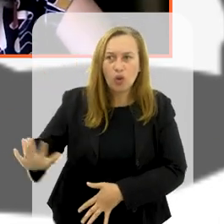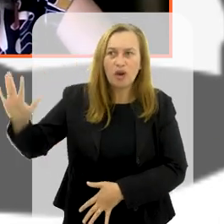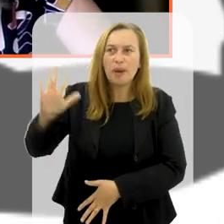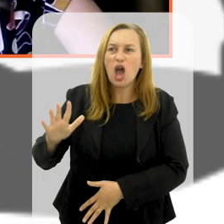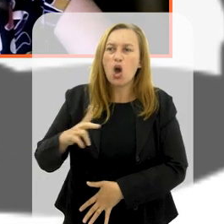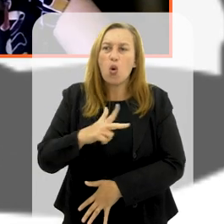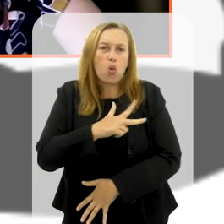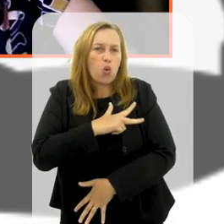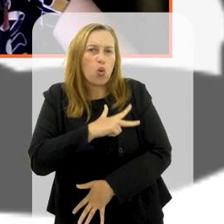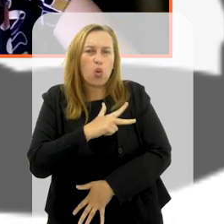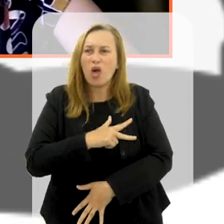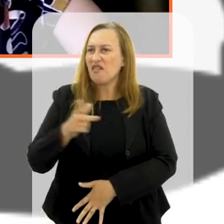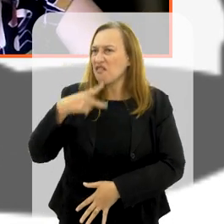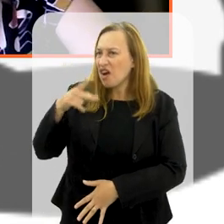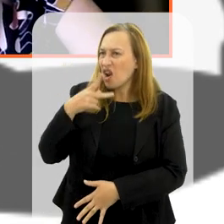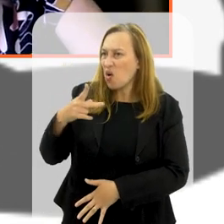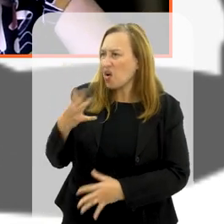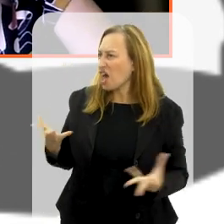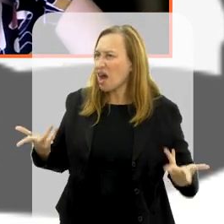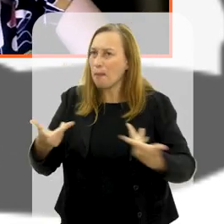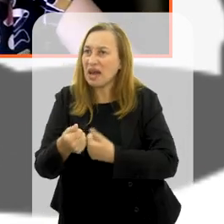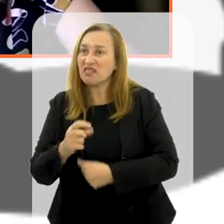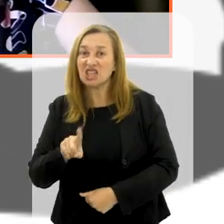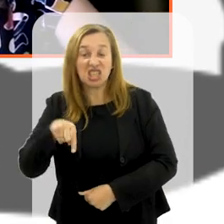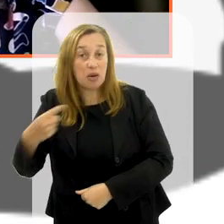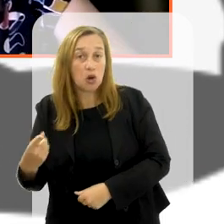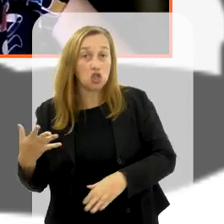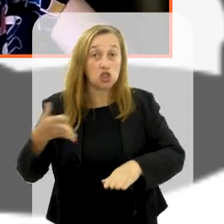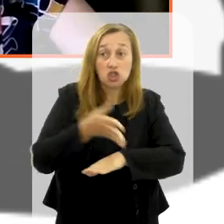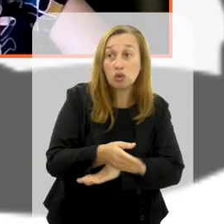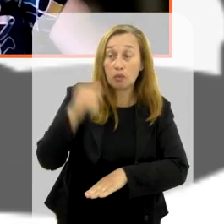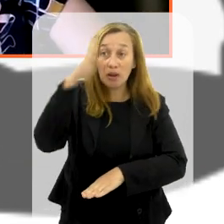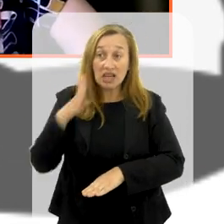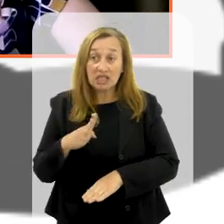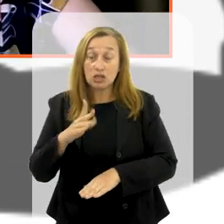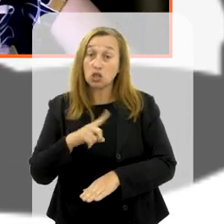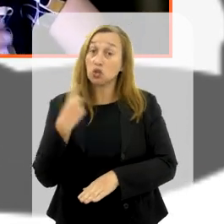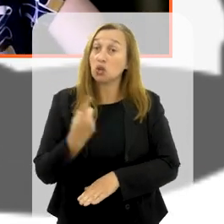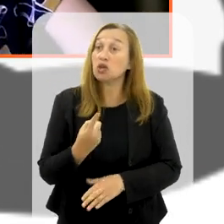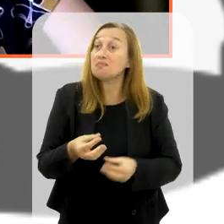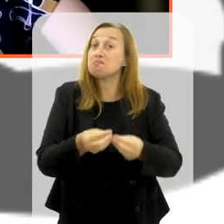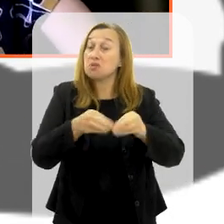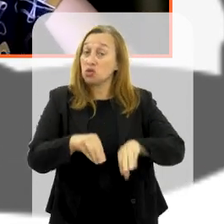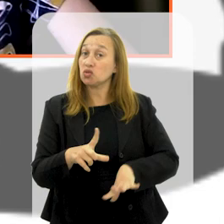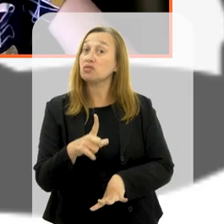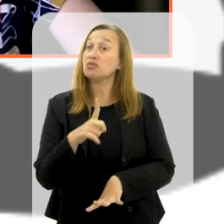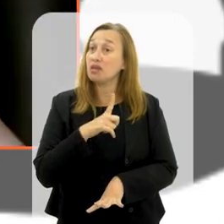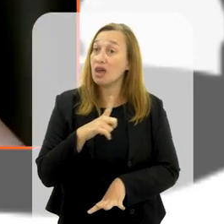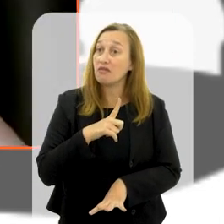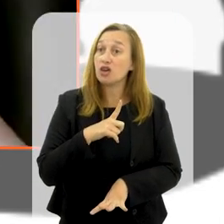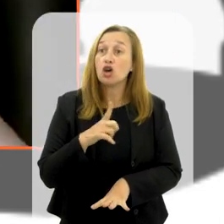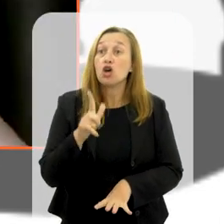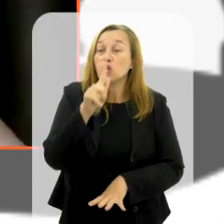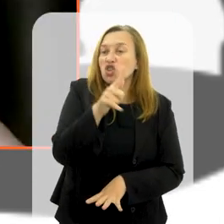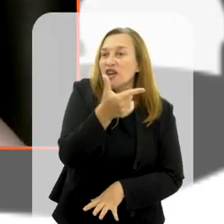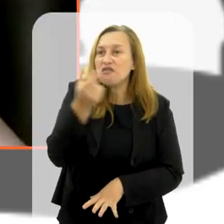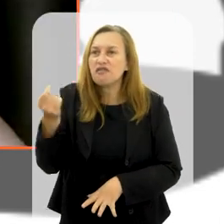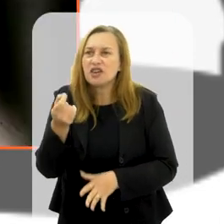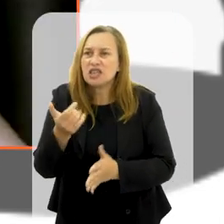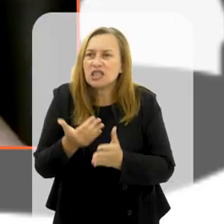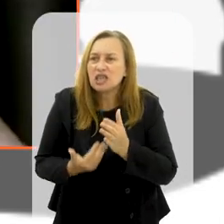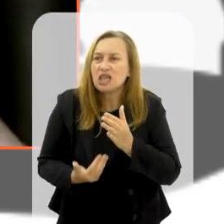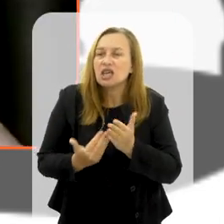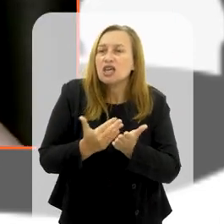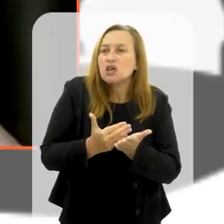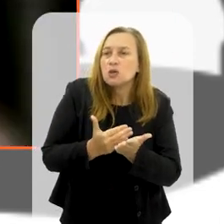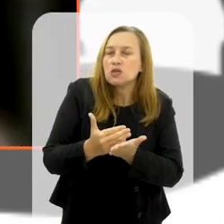o Lula, naquela época, falou que era uma marolinha e depois chegou ao Brasil e a gente acabou sentindo, né? O G20, ele apareceu com